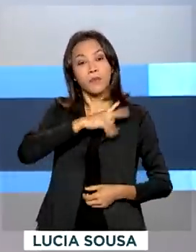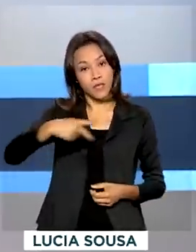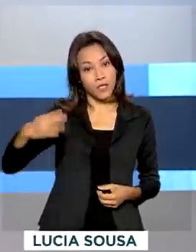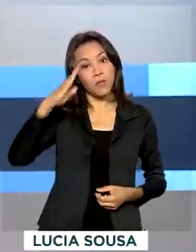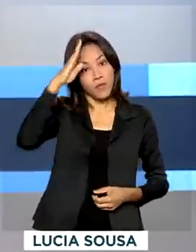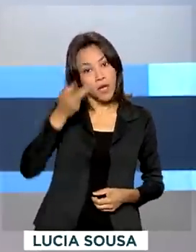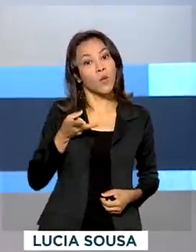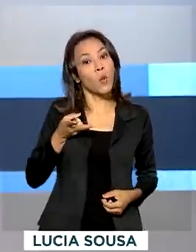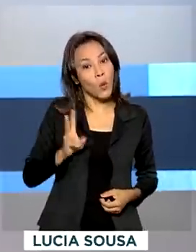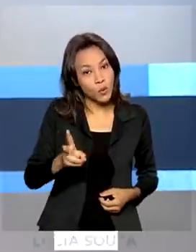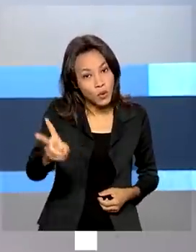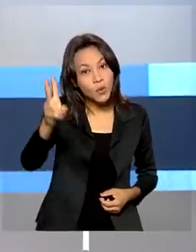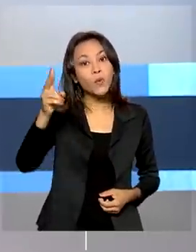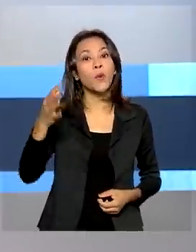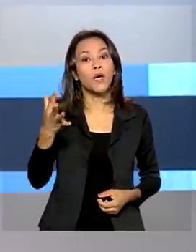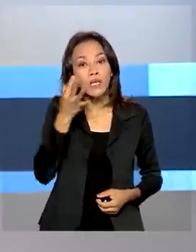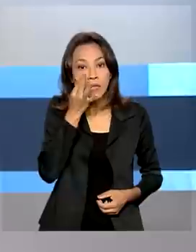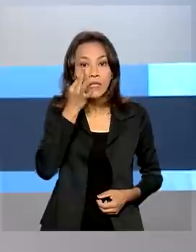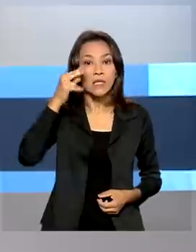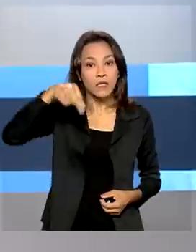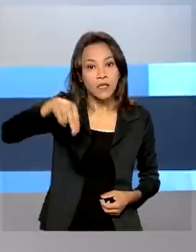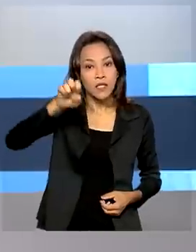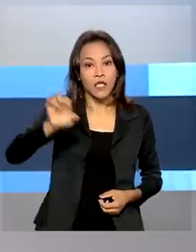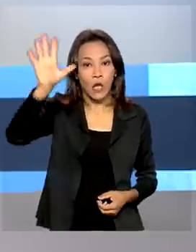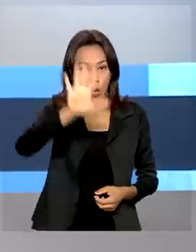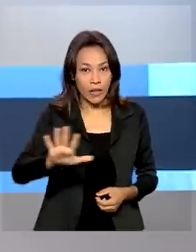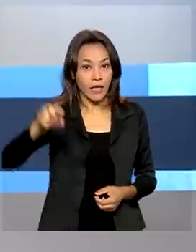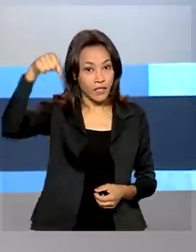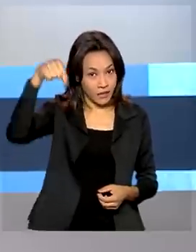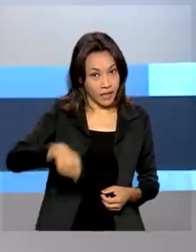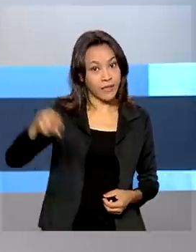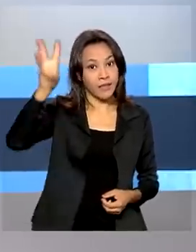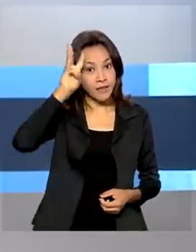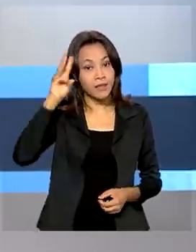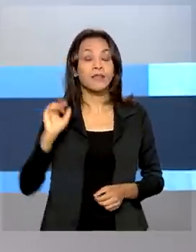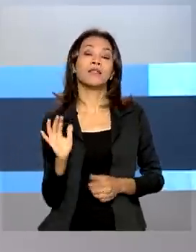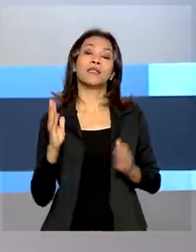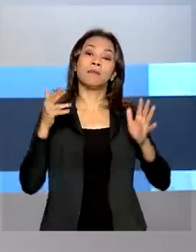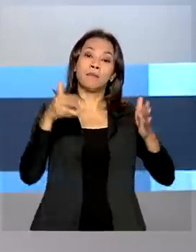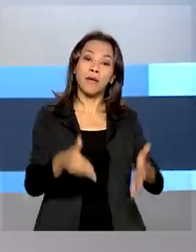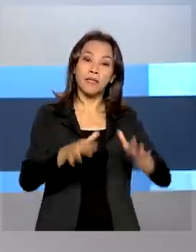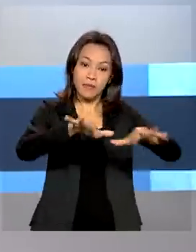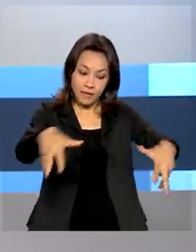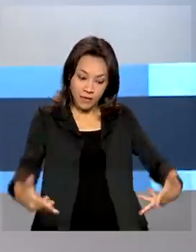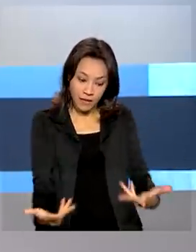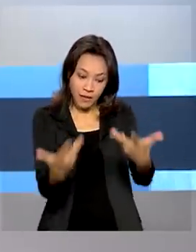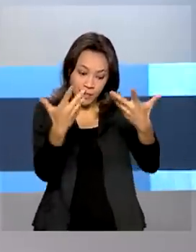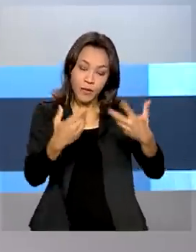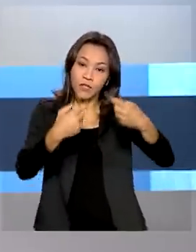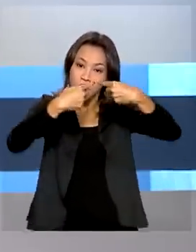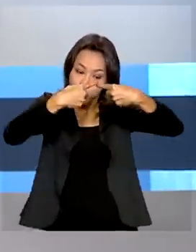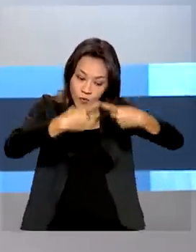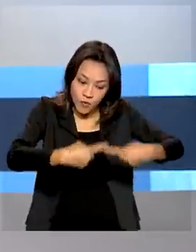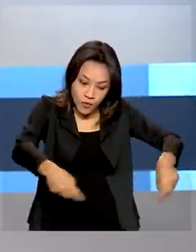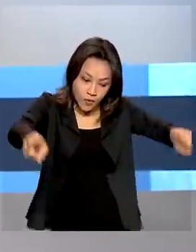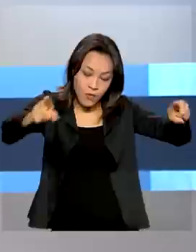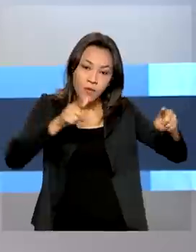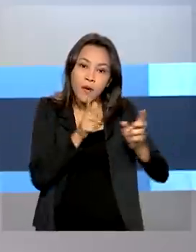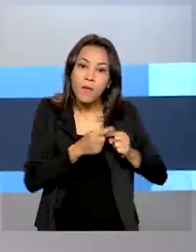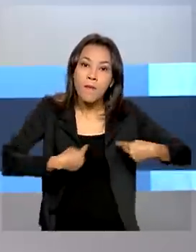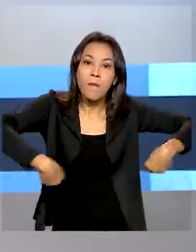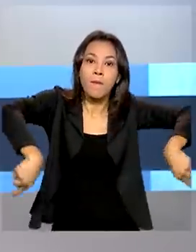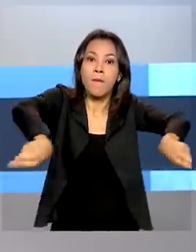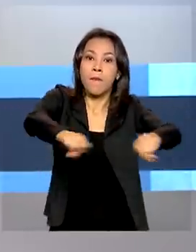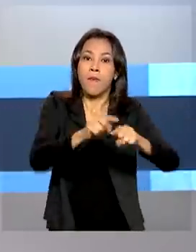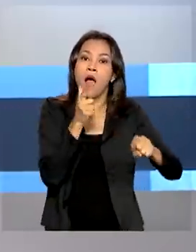Bolsonaro continua no Nordeste nesta terça-feira e participa da cerimônia de liberação do fluxo da barragem do Jati para o